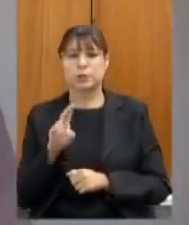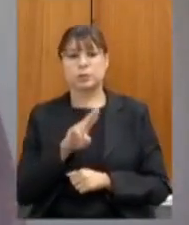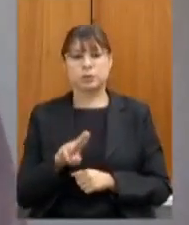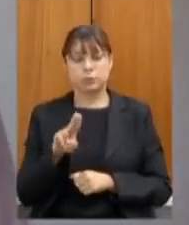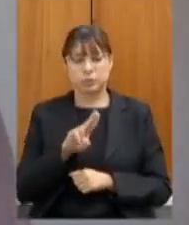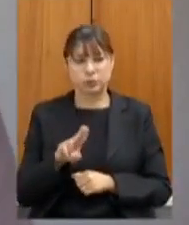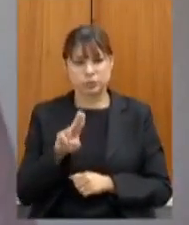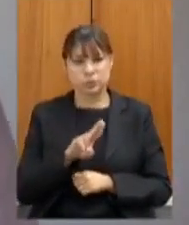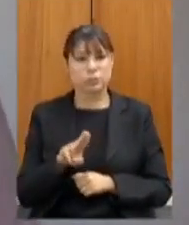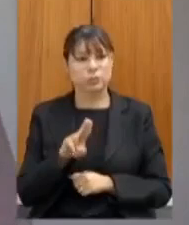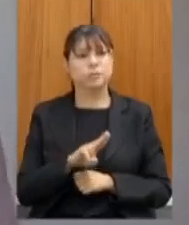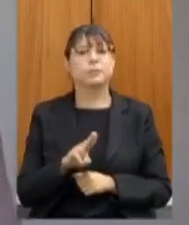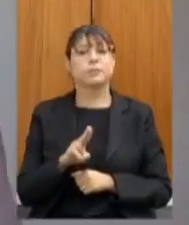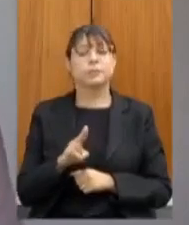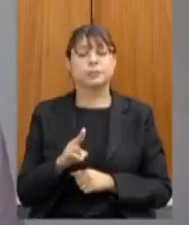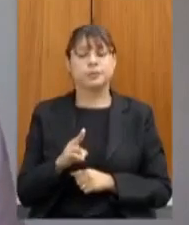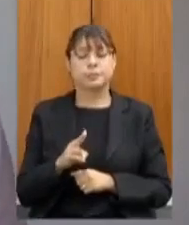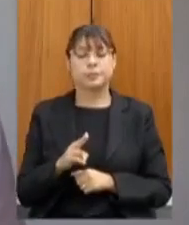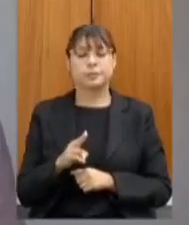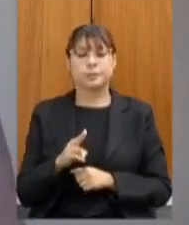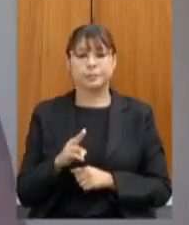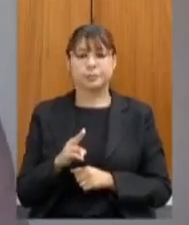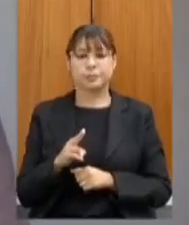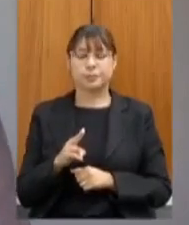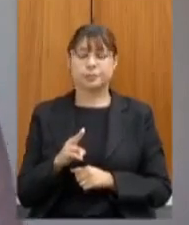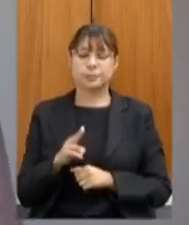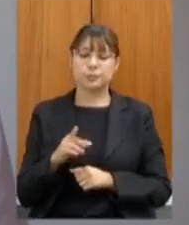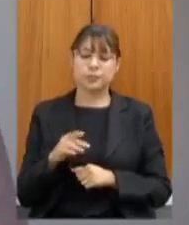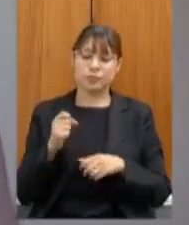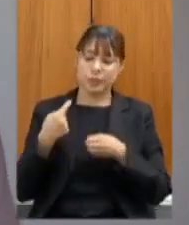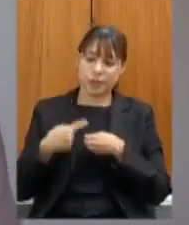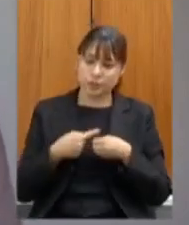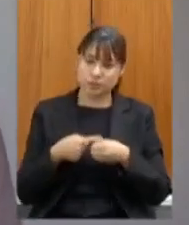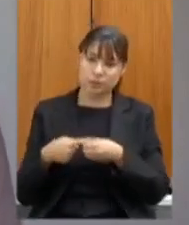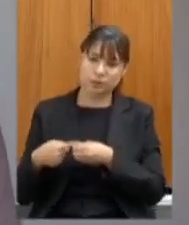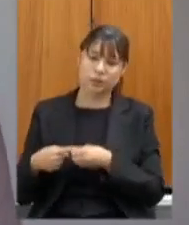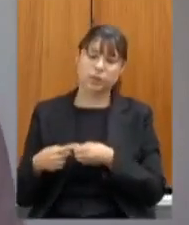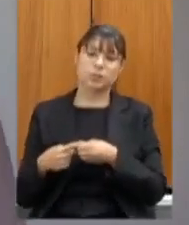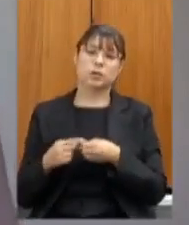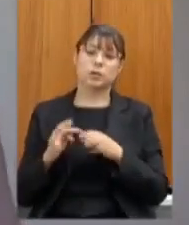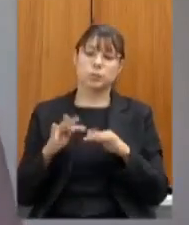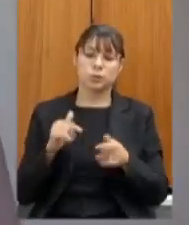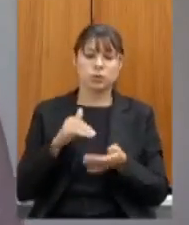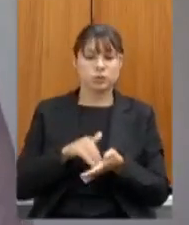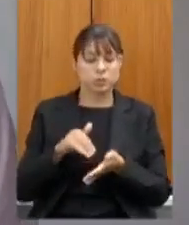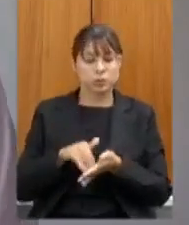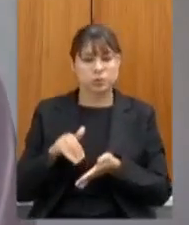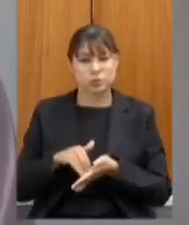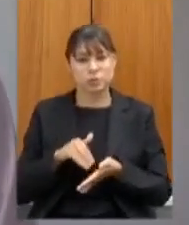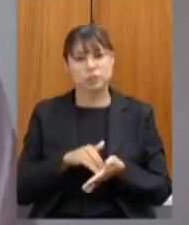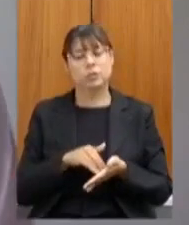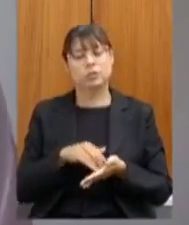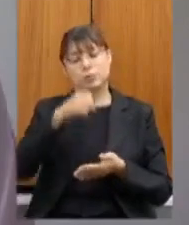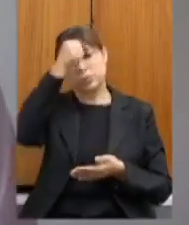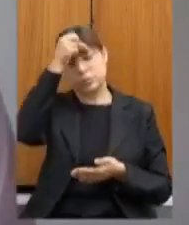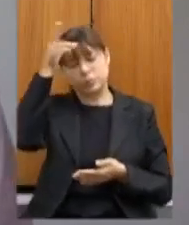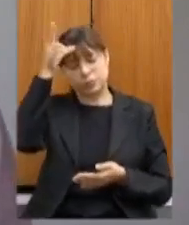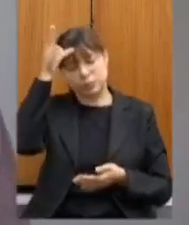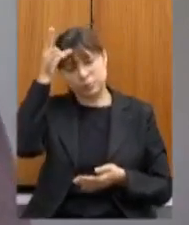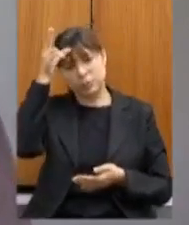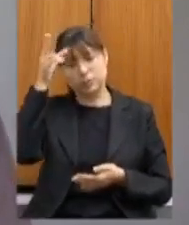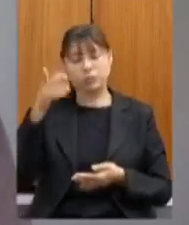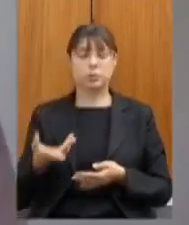forma bastante extensiva pelos municípios pelas secretarias pelas redes municipais de educação pelas escolas